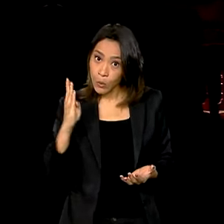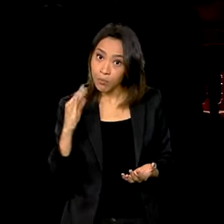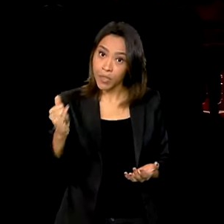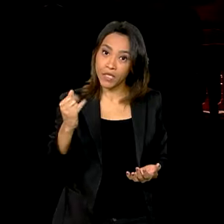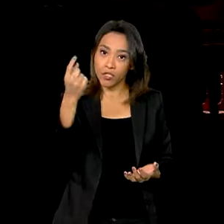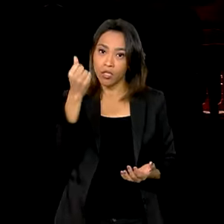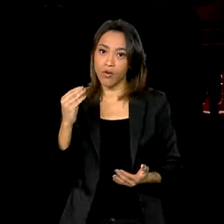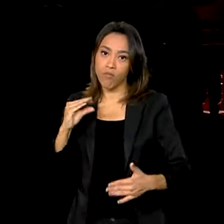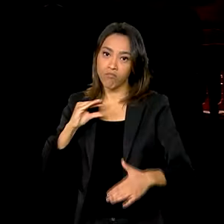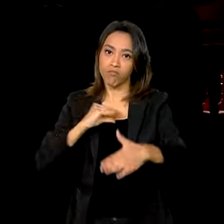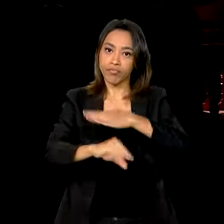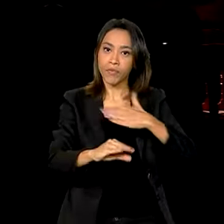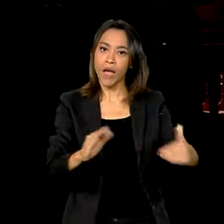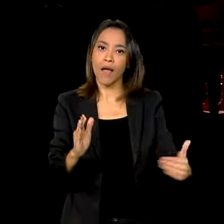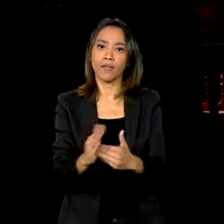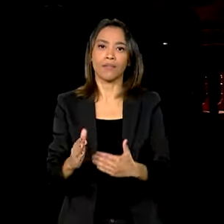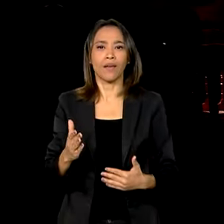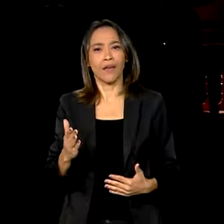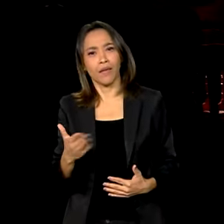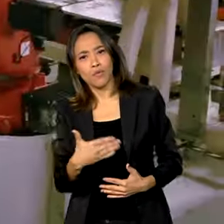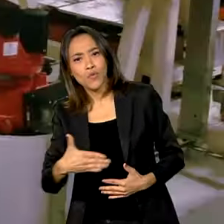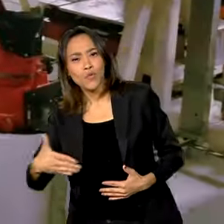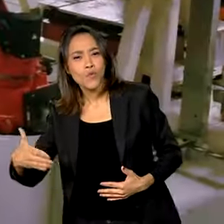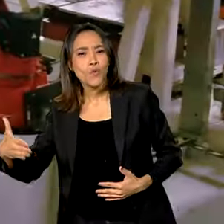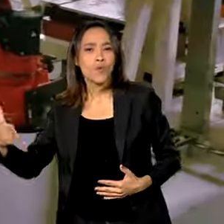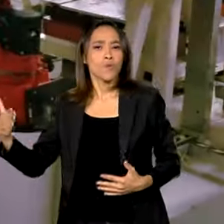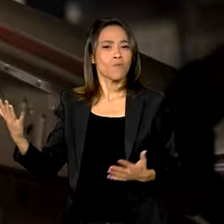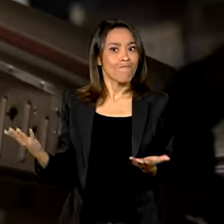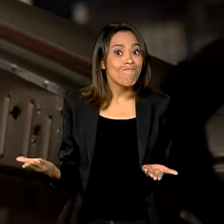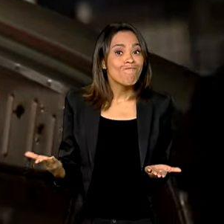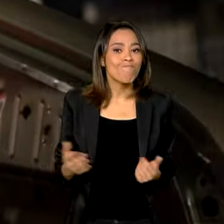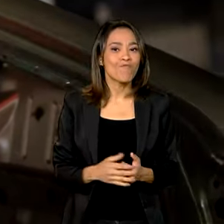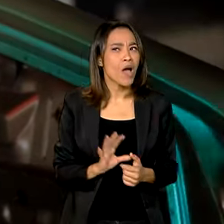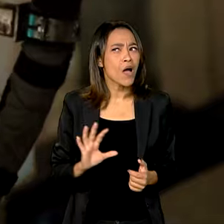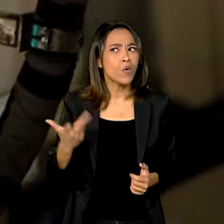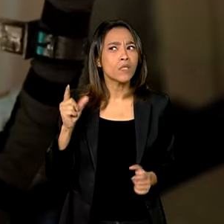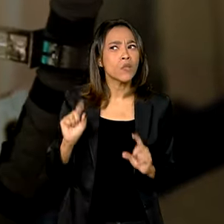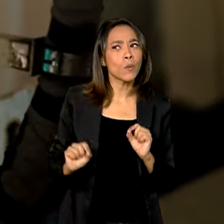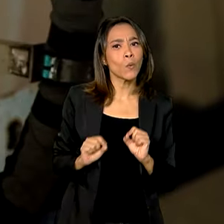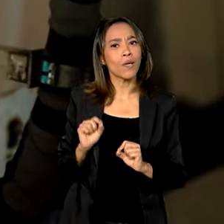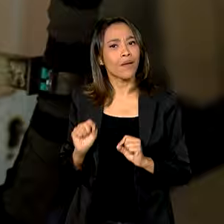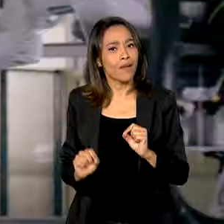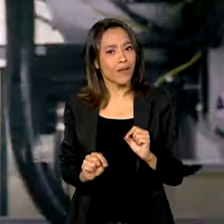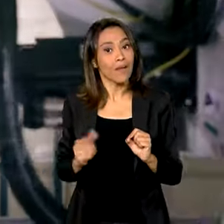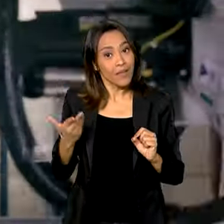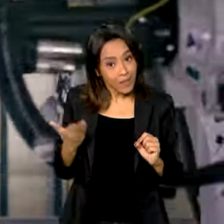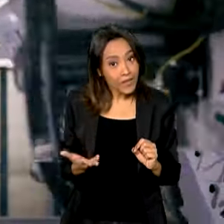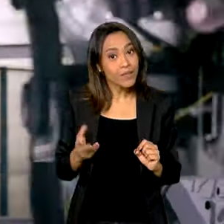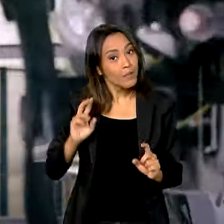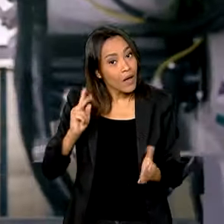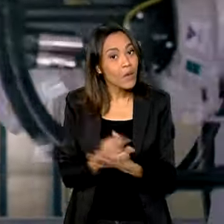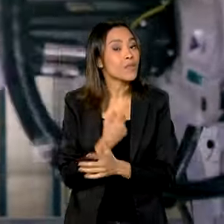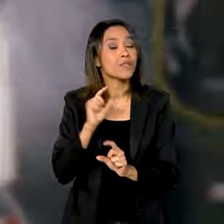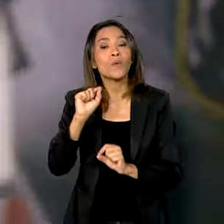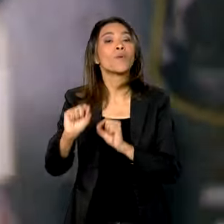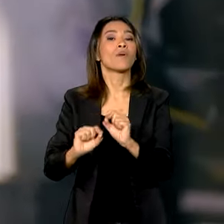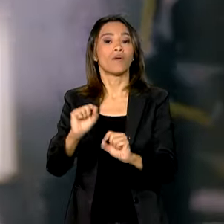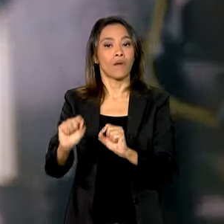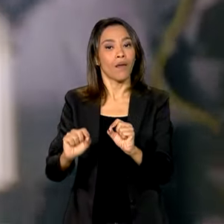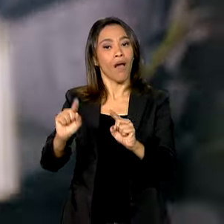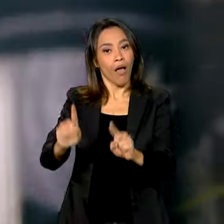investimento até 2032. Aconteceu alguma coisa. E essa coisa chama-se, sabe,